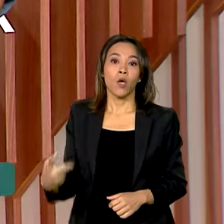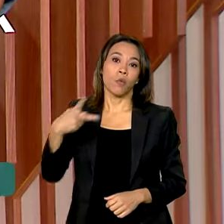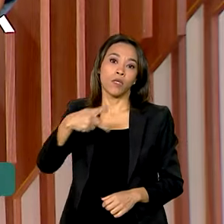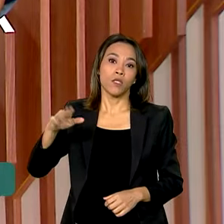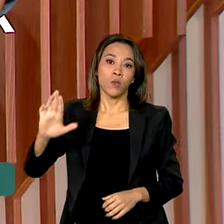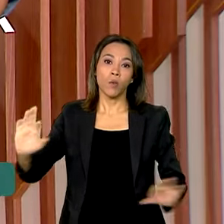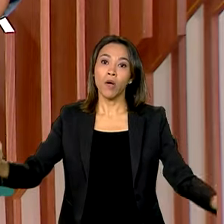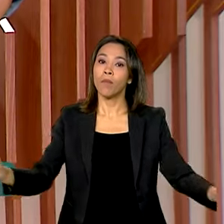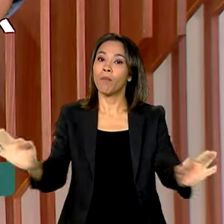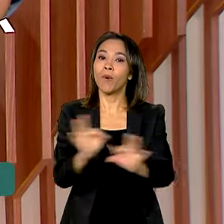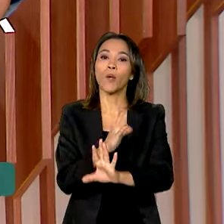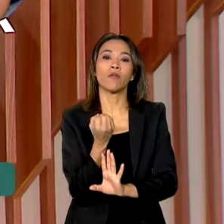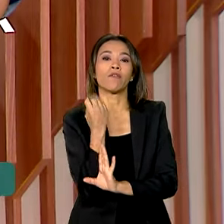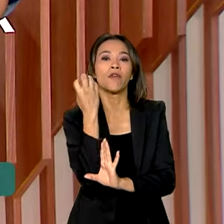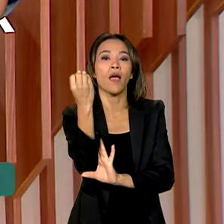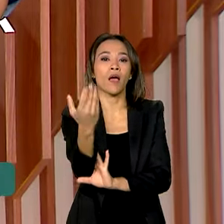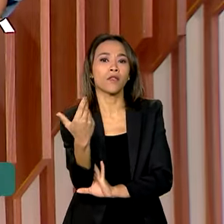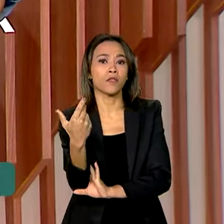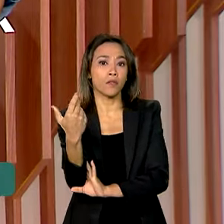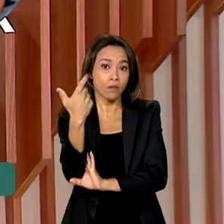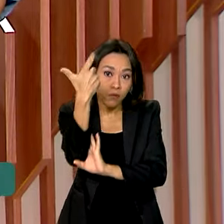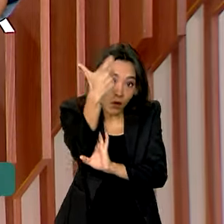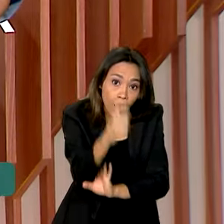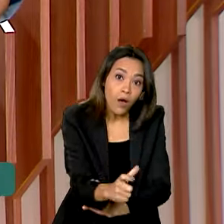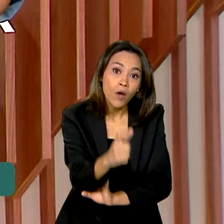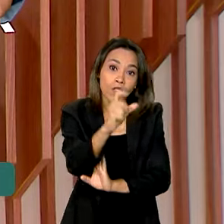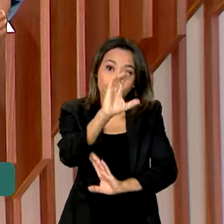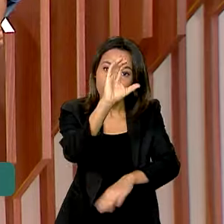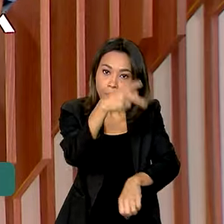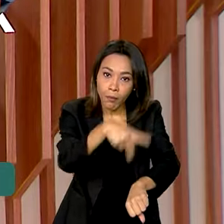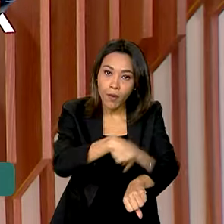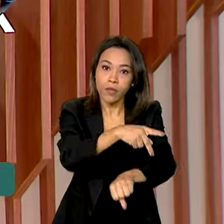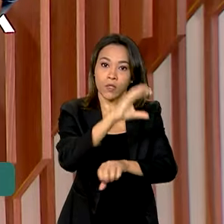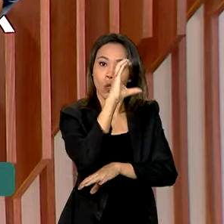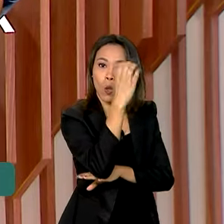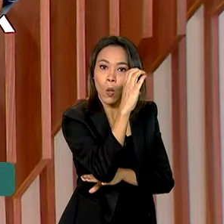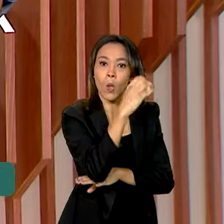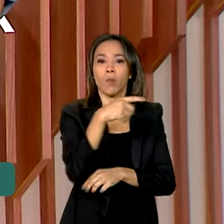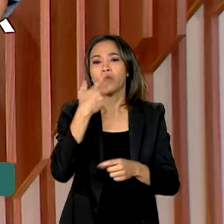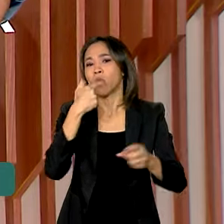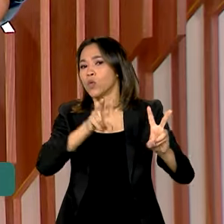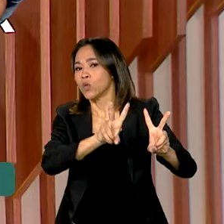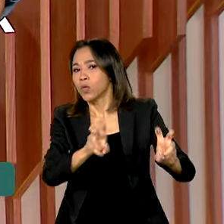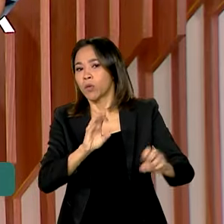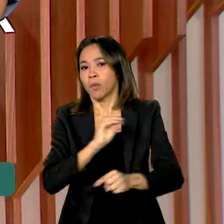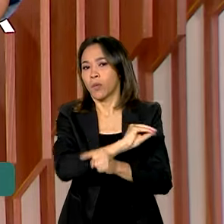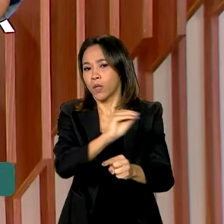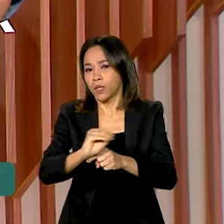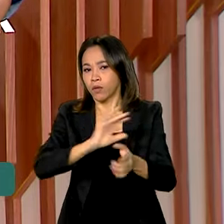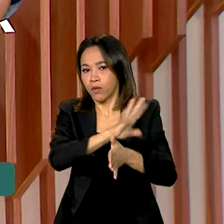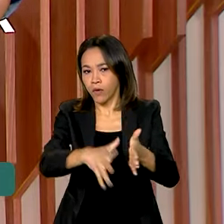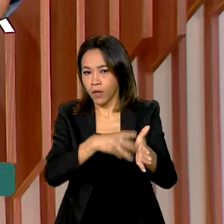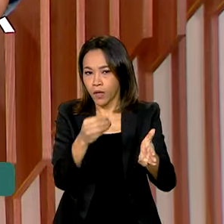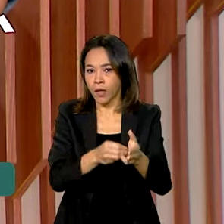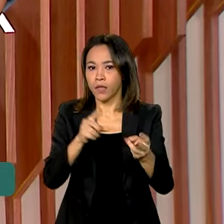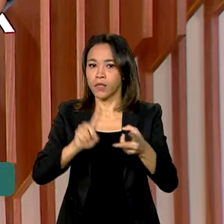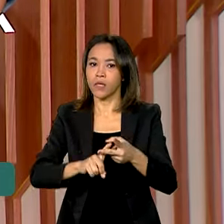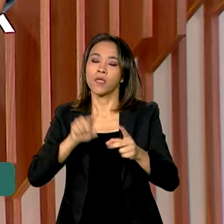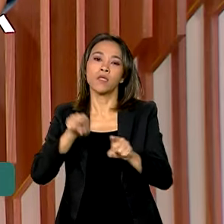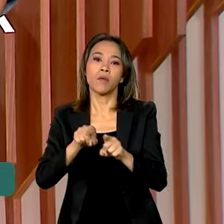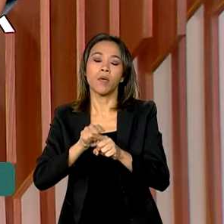fez a Colômbia. Na pauta de discussões, proteção à floresta amazônica e fortalecimento da agenda